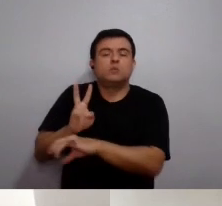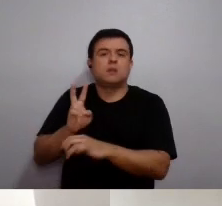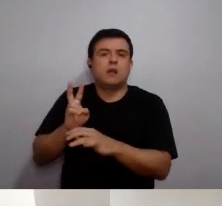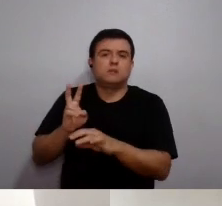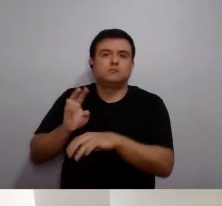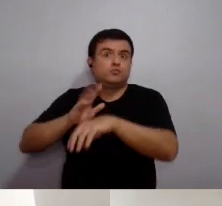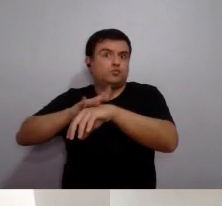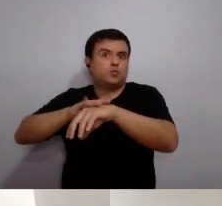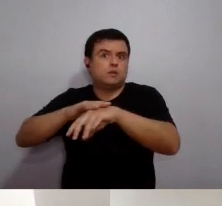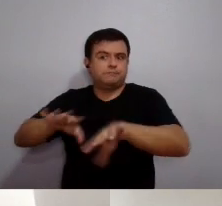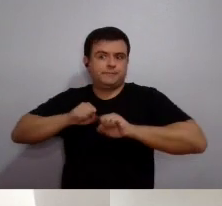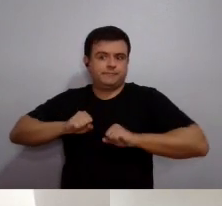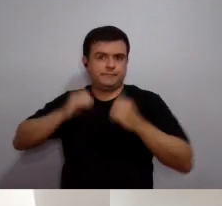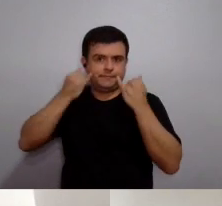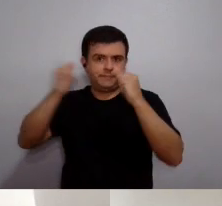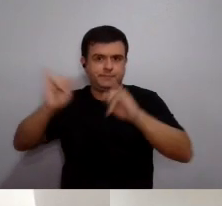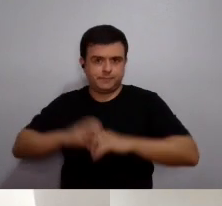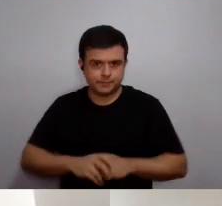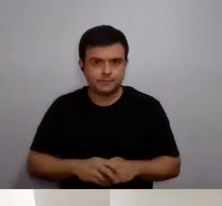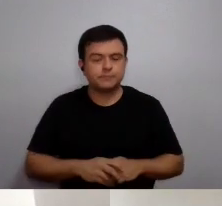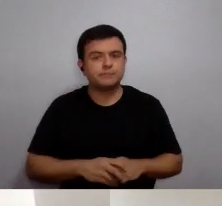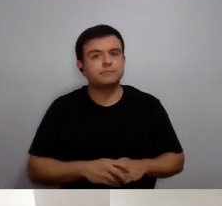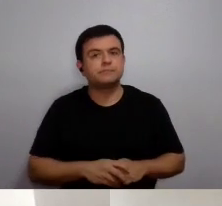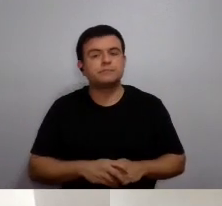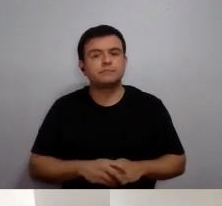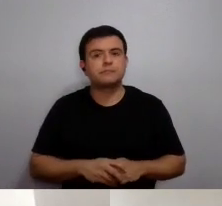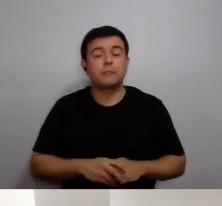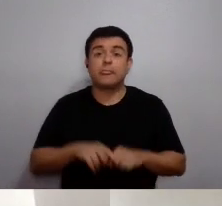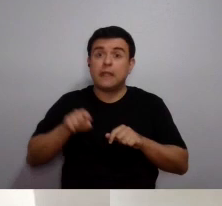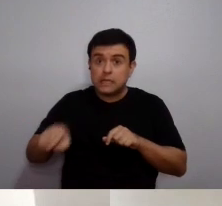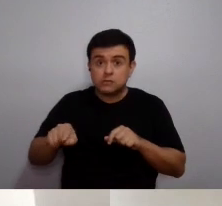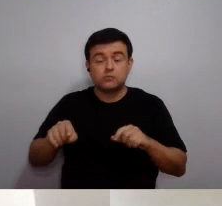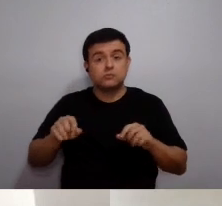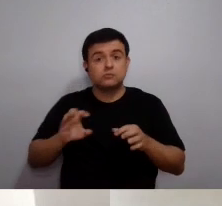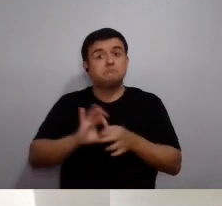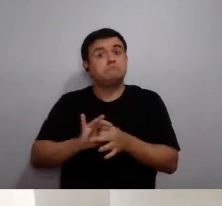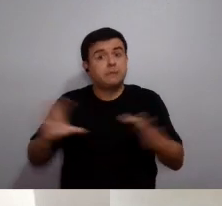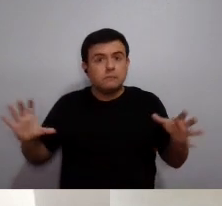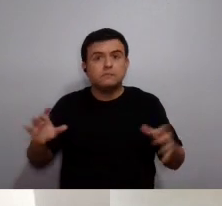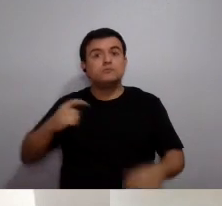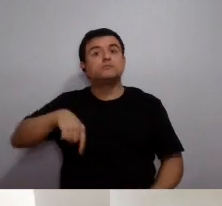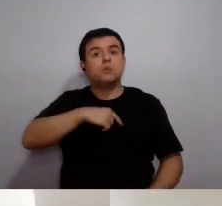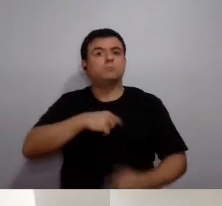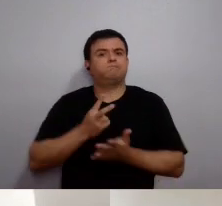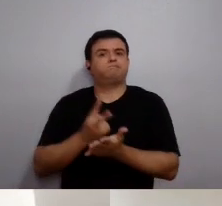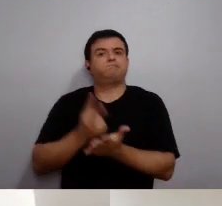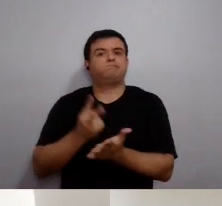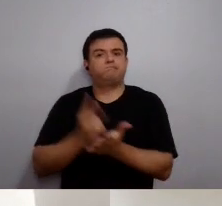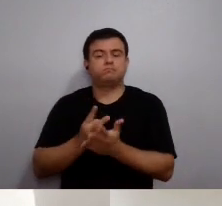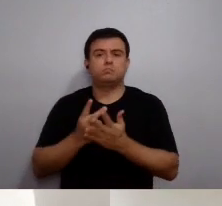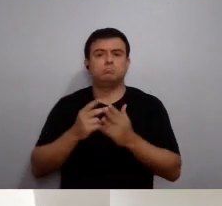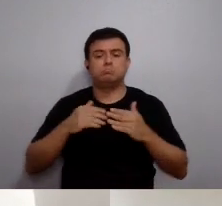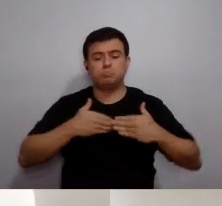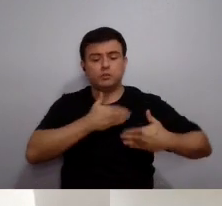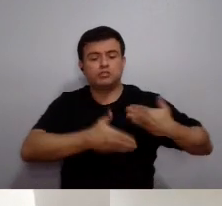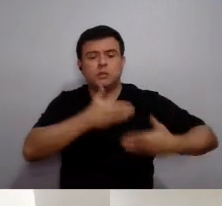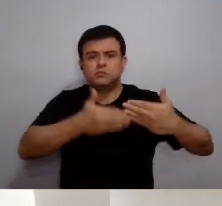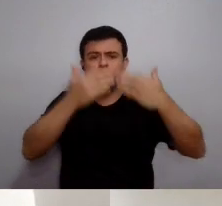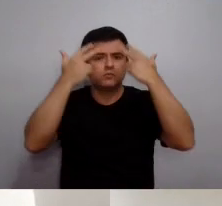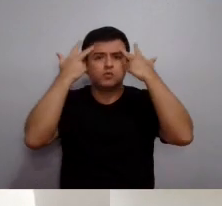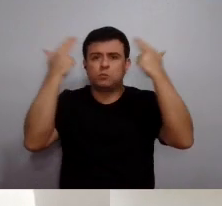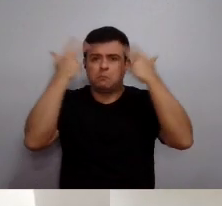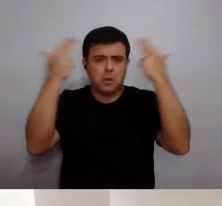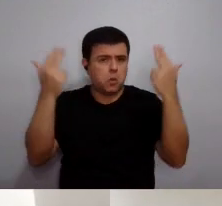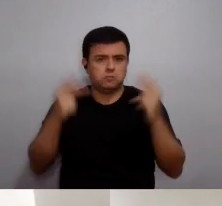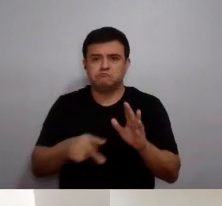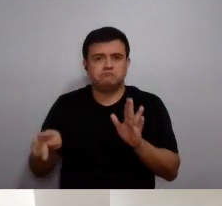medidas de prevenção ao novo coronavírus. Isso vai permitir que a gente dê andamento